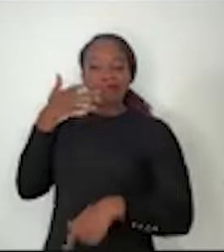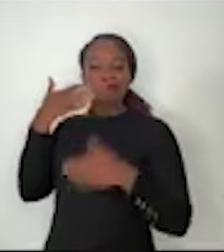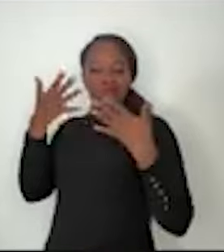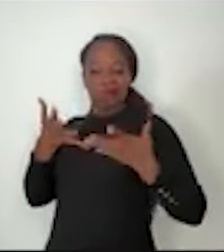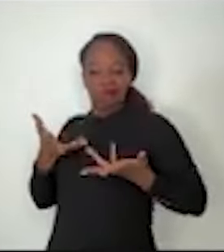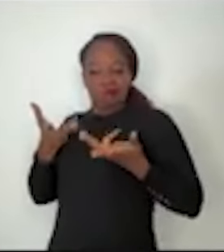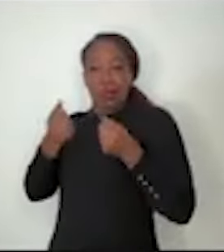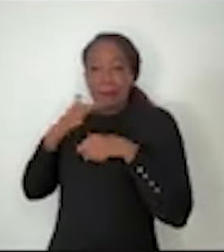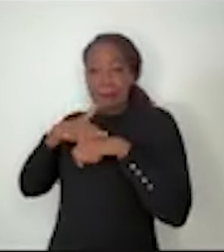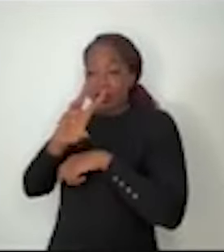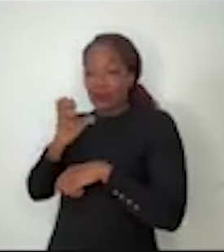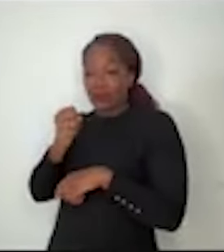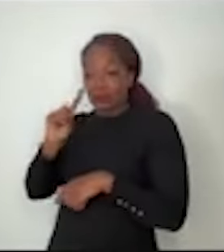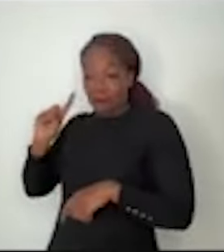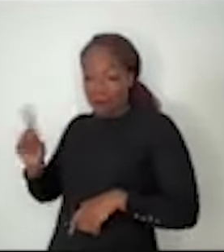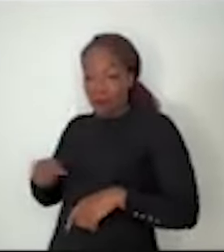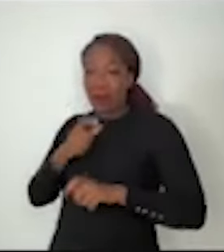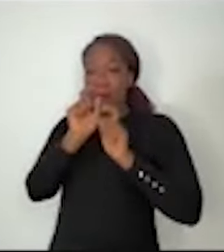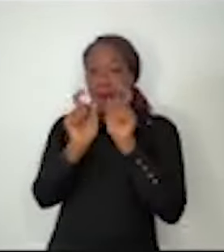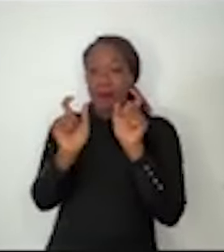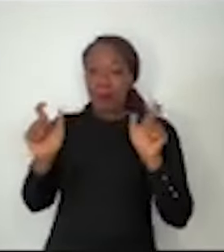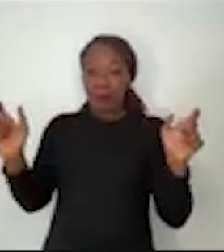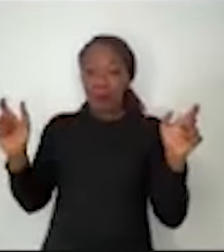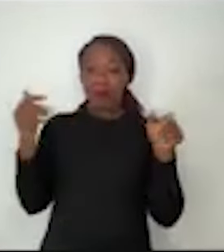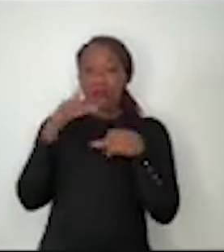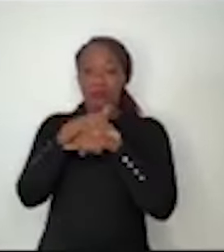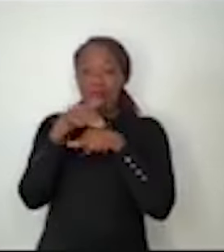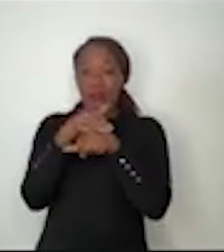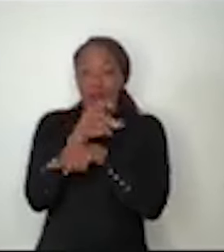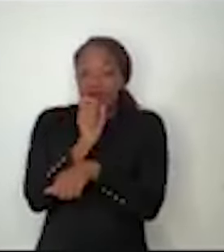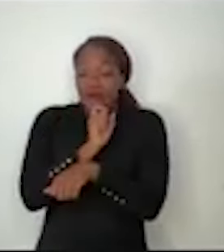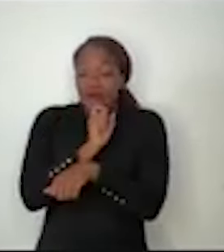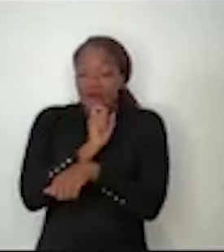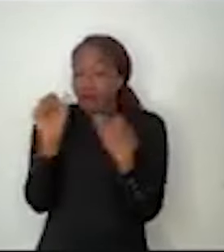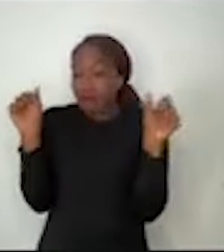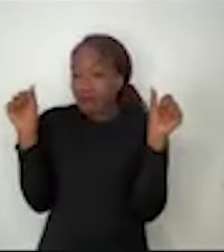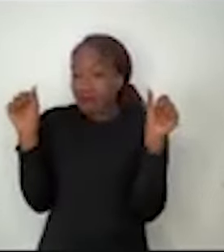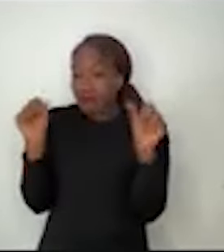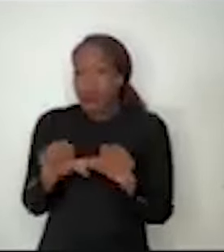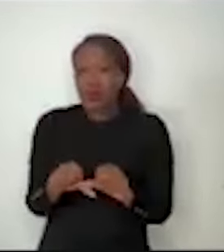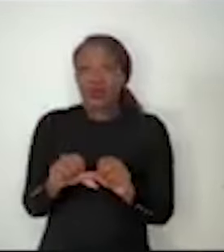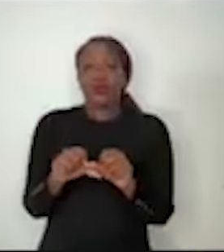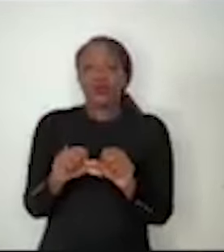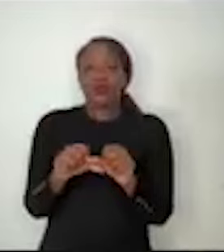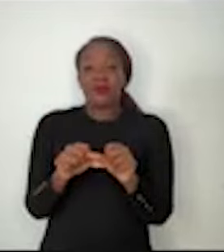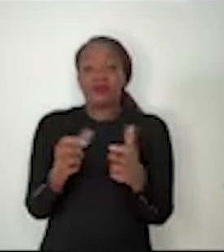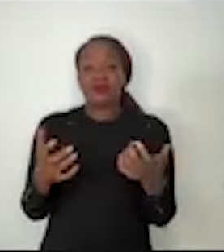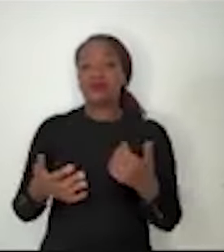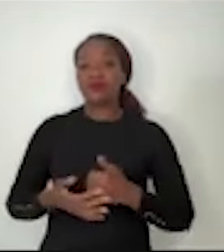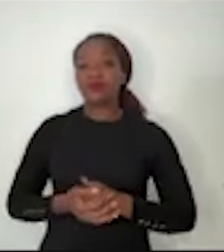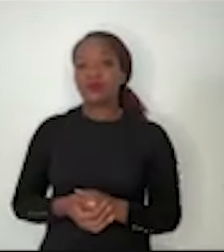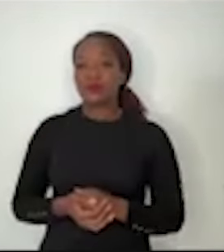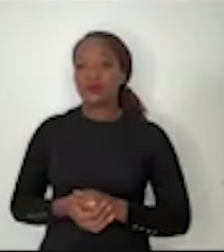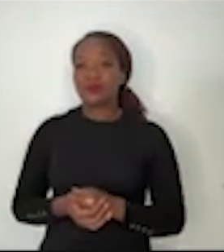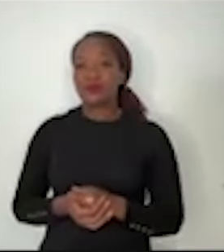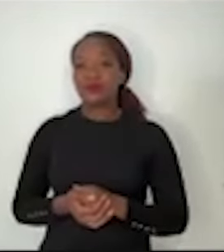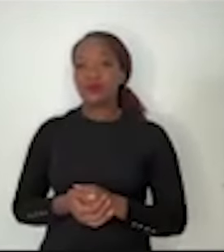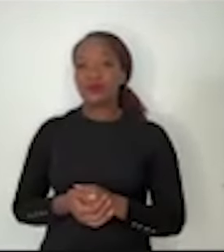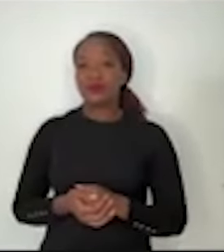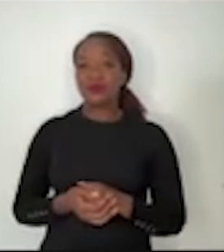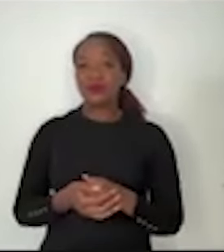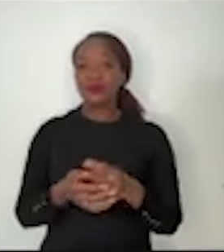pronunciadas numa noite fria e de tempestade em Washington, onde as posses são no inverno e ao tempo. William Harrison morreu